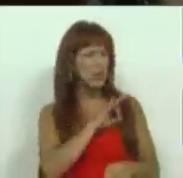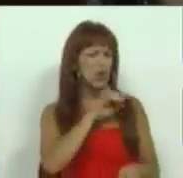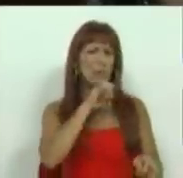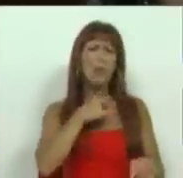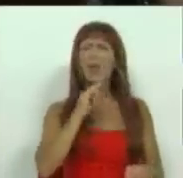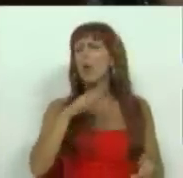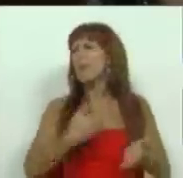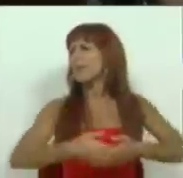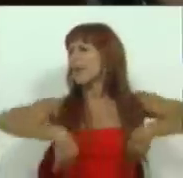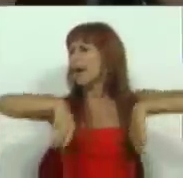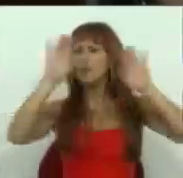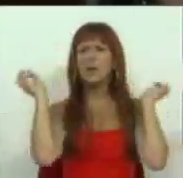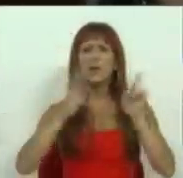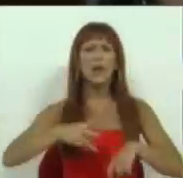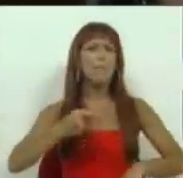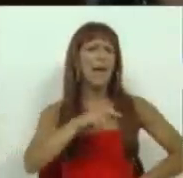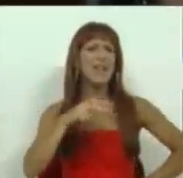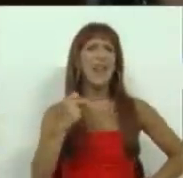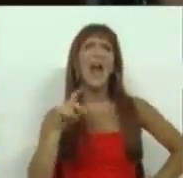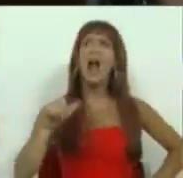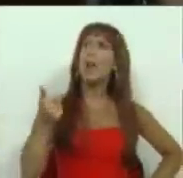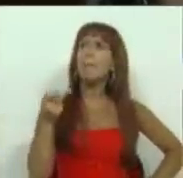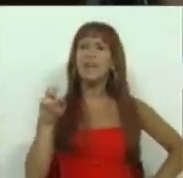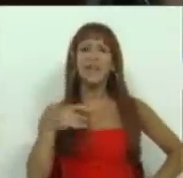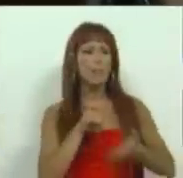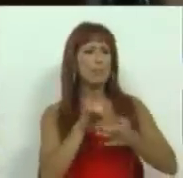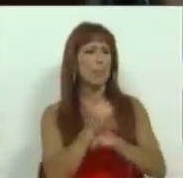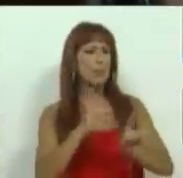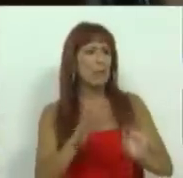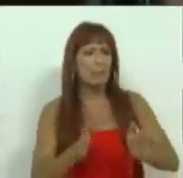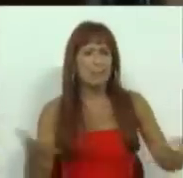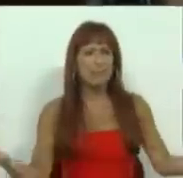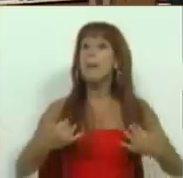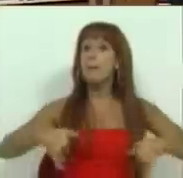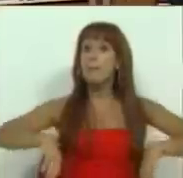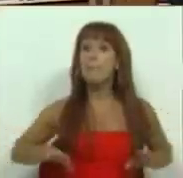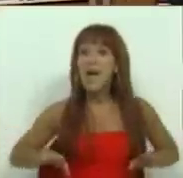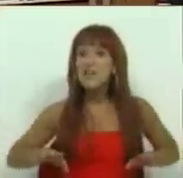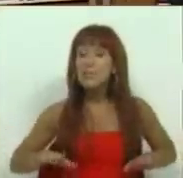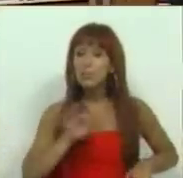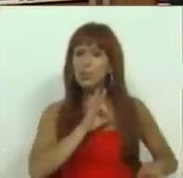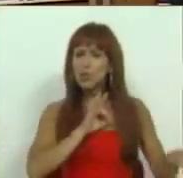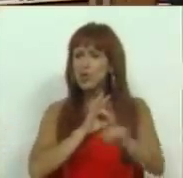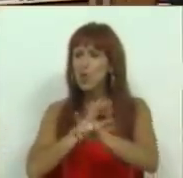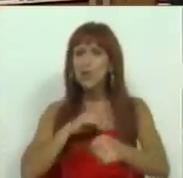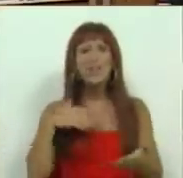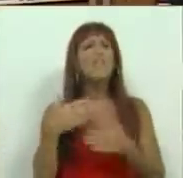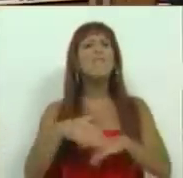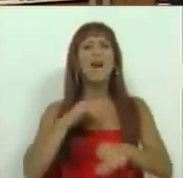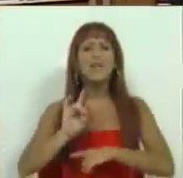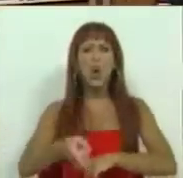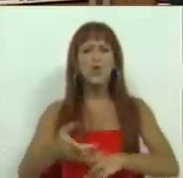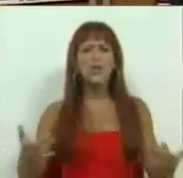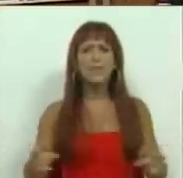podem chamar Maria Albertina aos despedimentos sem justa causa, mas o que é fato é que os senhores, o que estão aqui a fazer